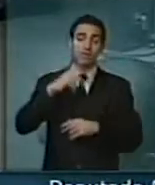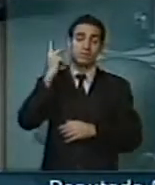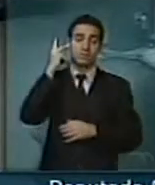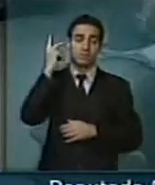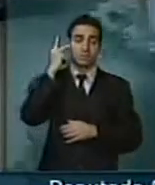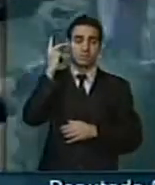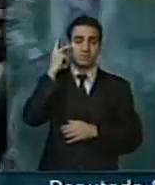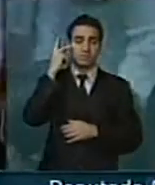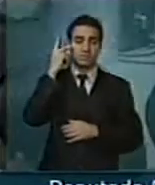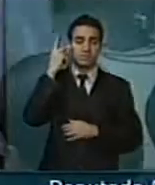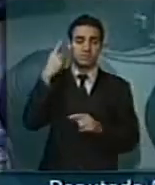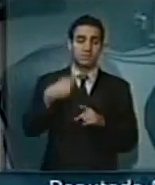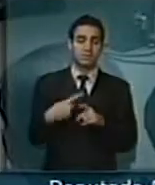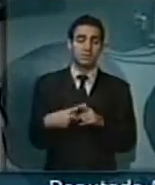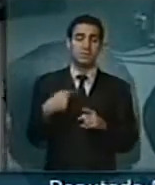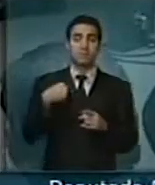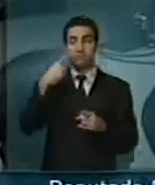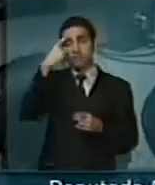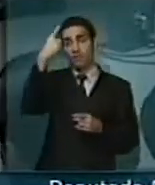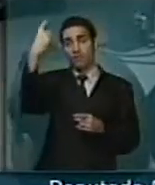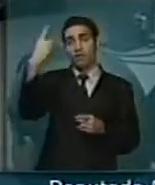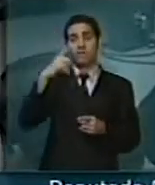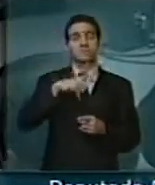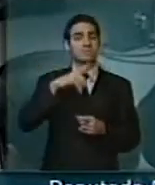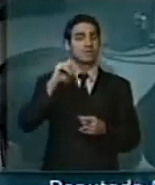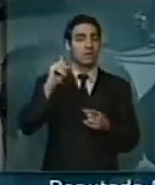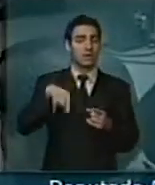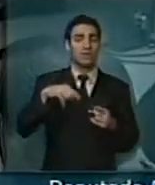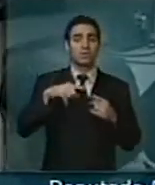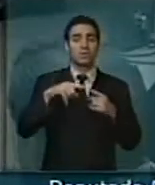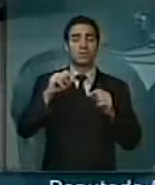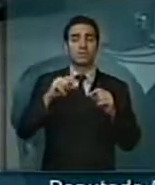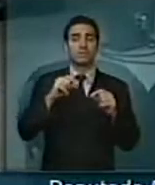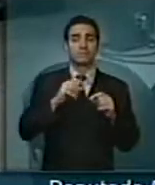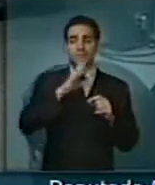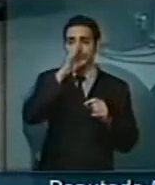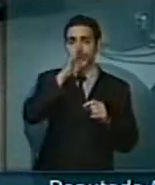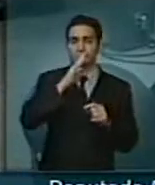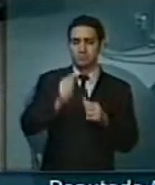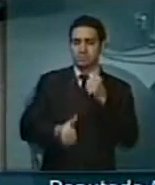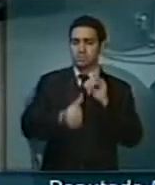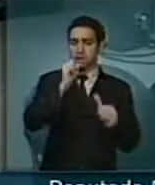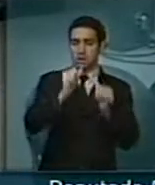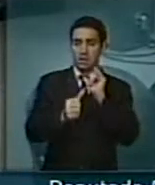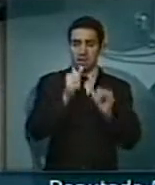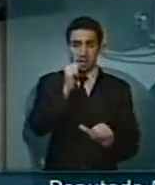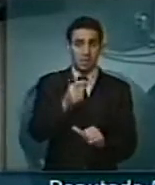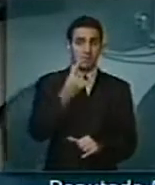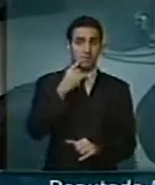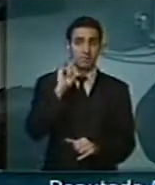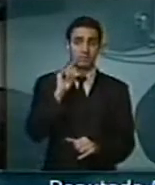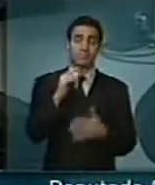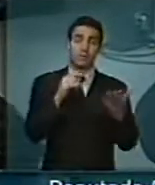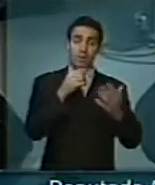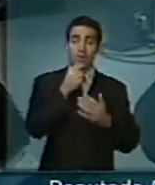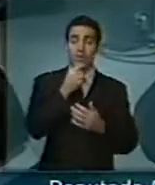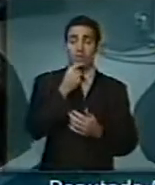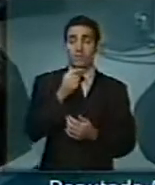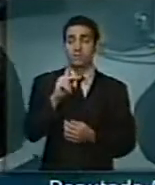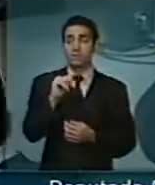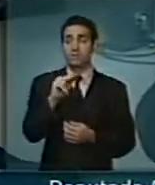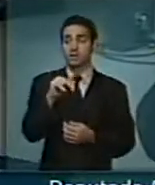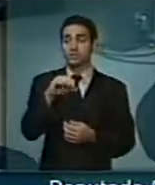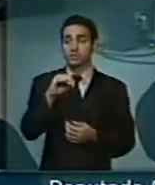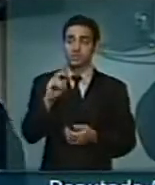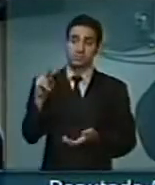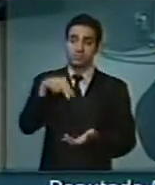o acidente, a violência está vinculada ao excessivo consumo de álcool. Então o ministro Padilha veio aqui reafirmar sua posição como